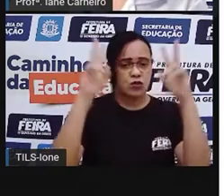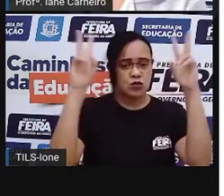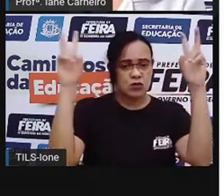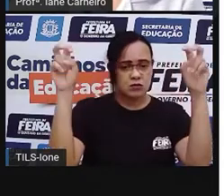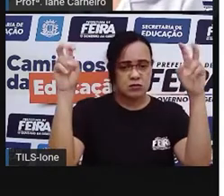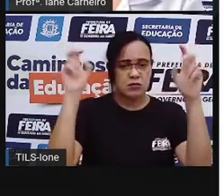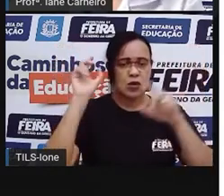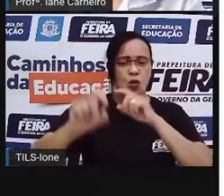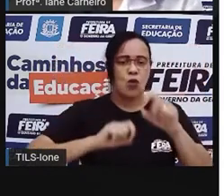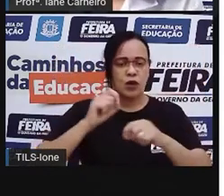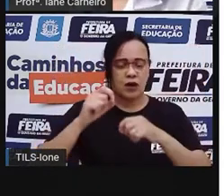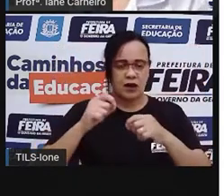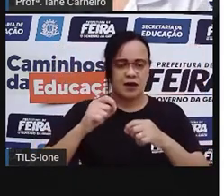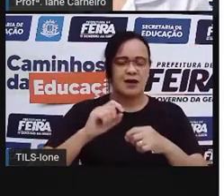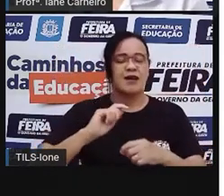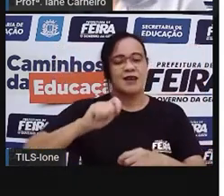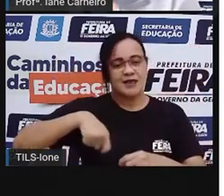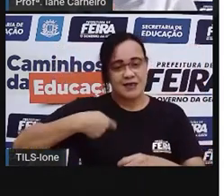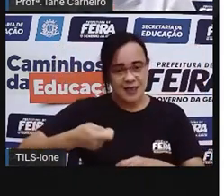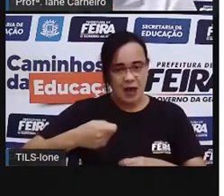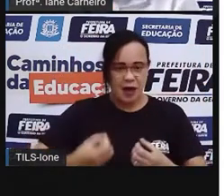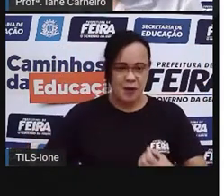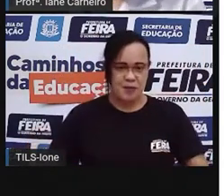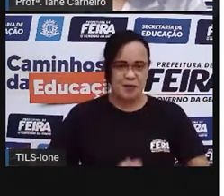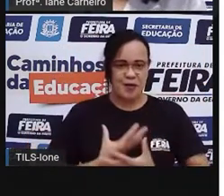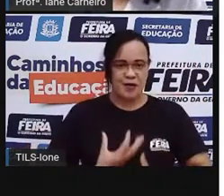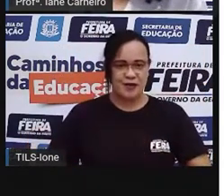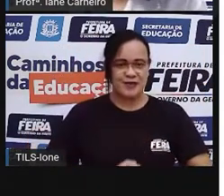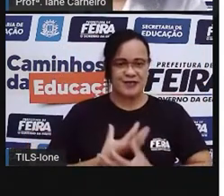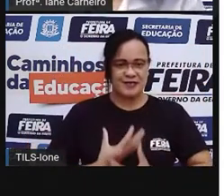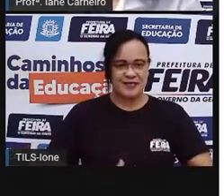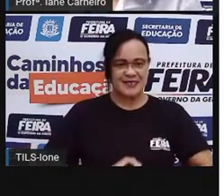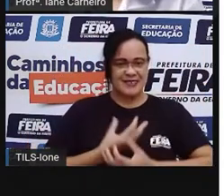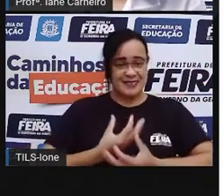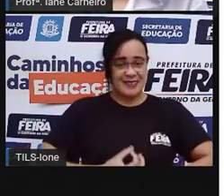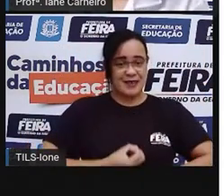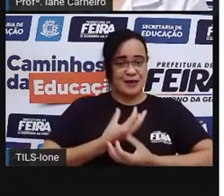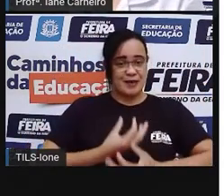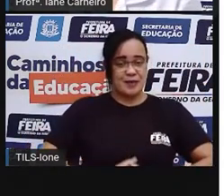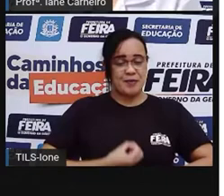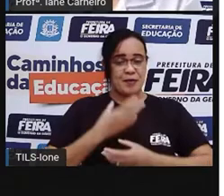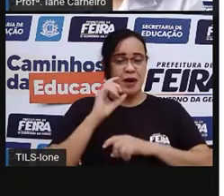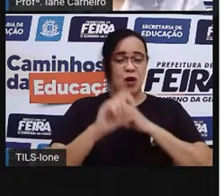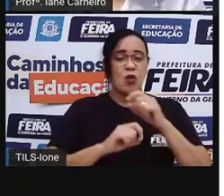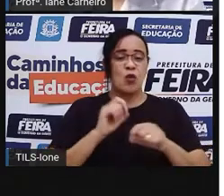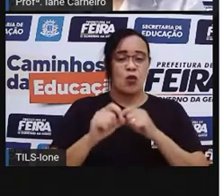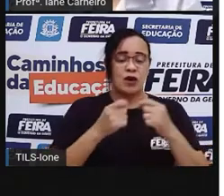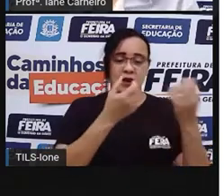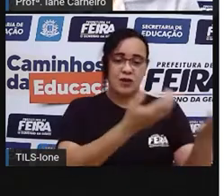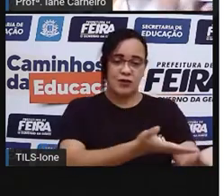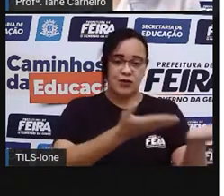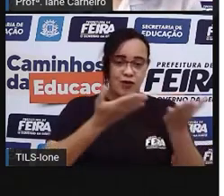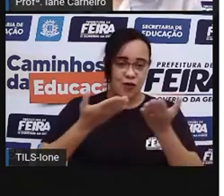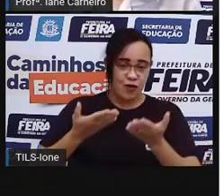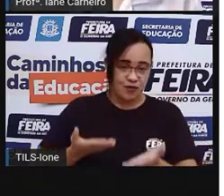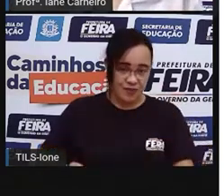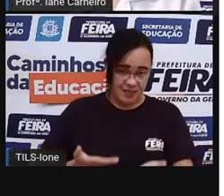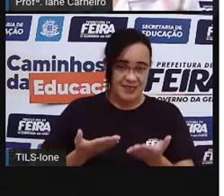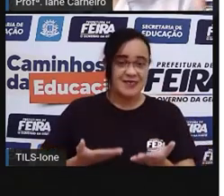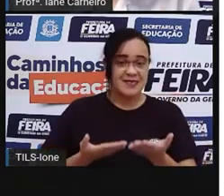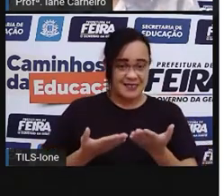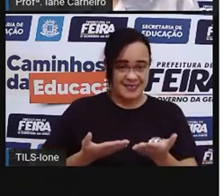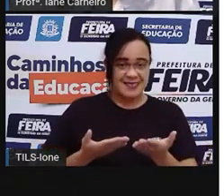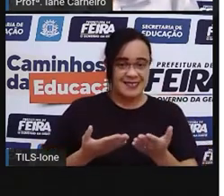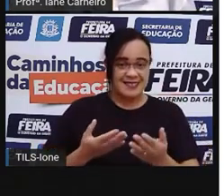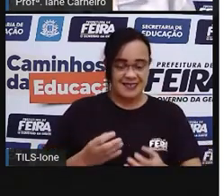poema, né? É um poema que a Vota está trazendo pra vocês. E é um convite, certo? O nome do poema